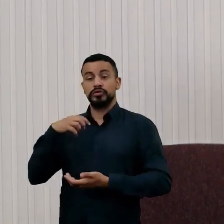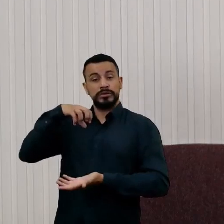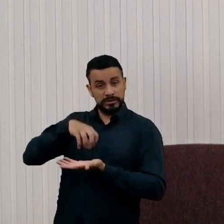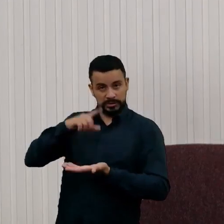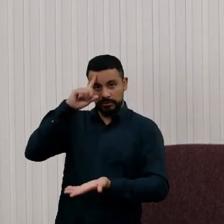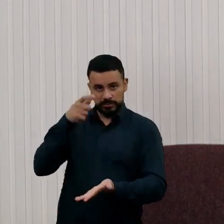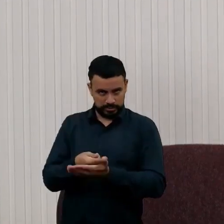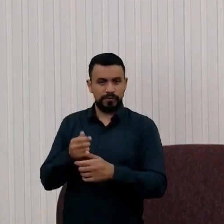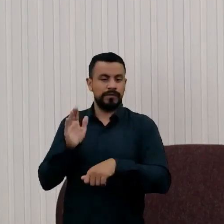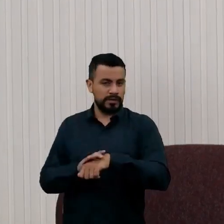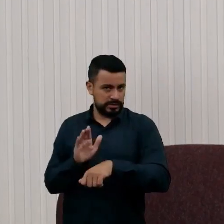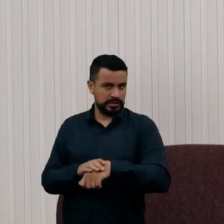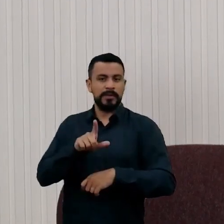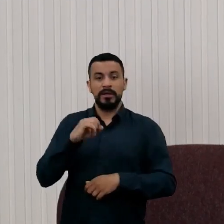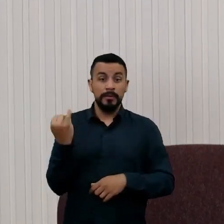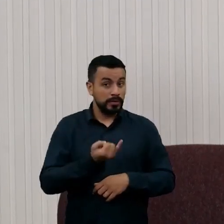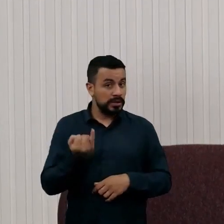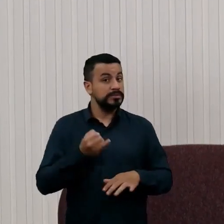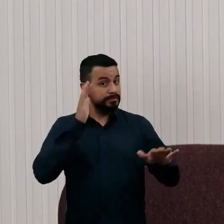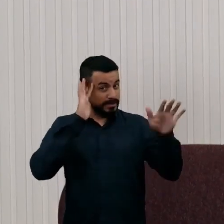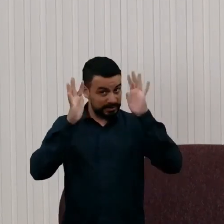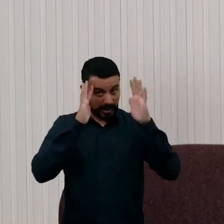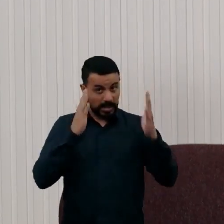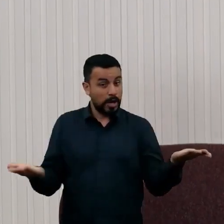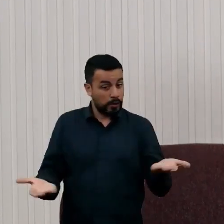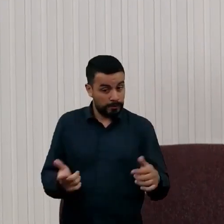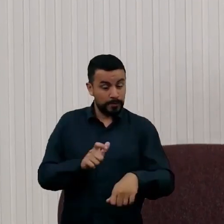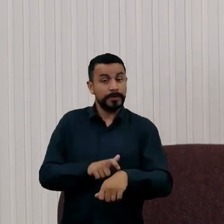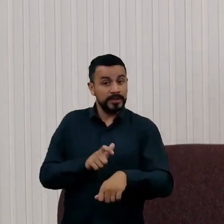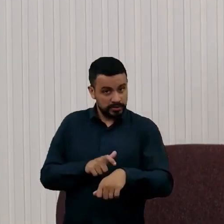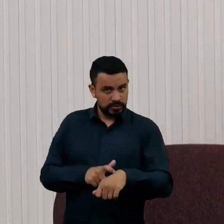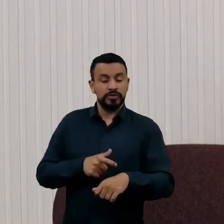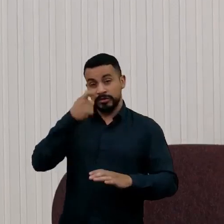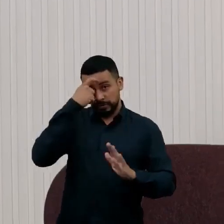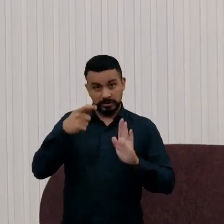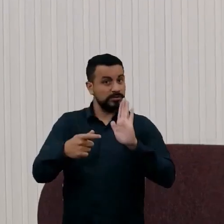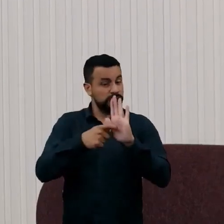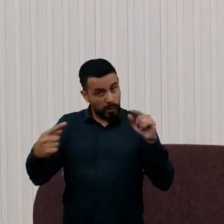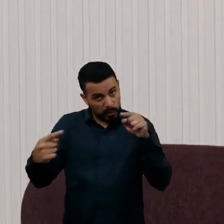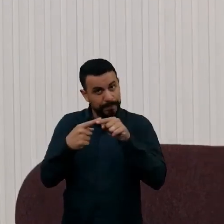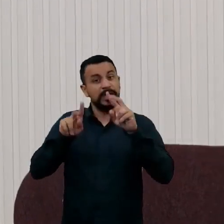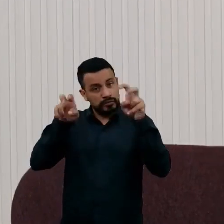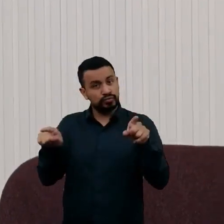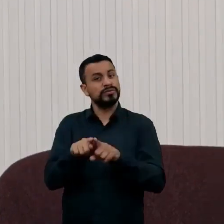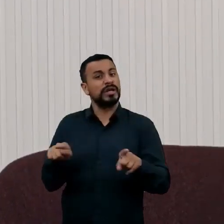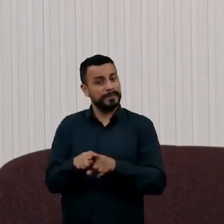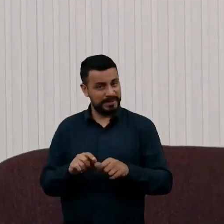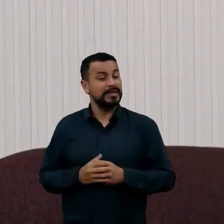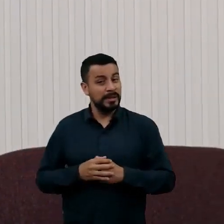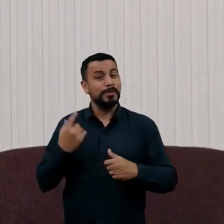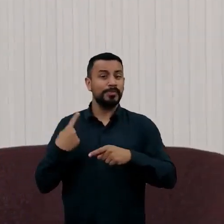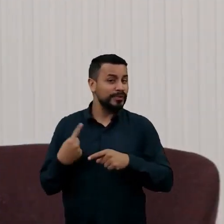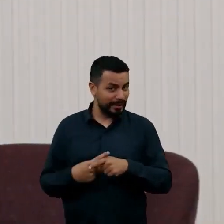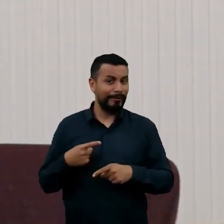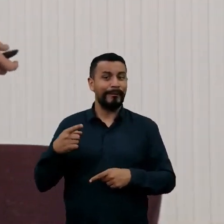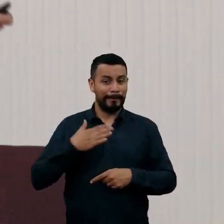importante pensar essas competências atualmente na área, nesse momento da inteligência artificial. porque isso está também no